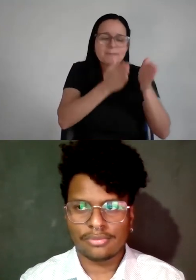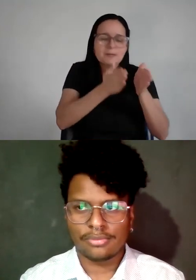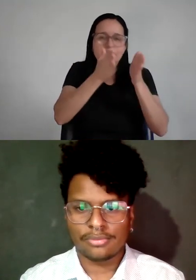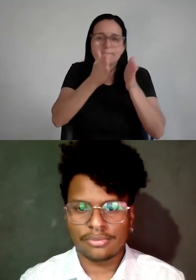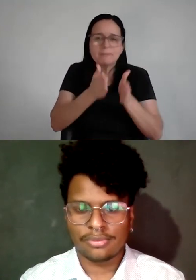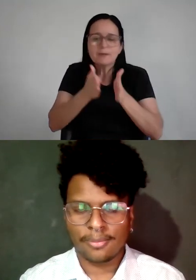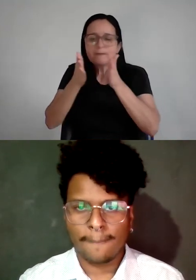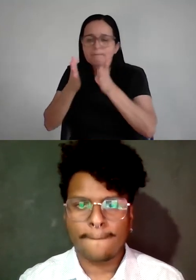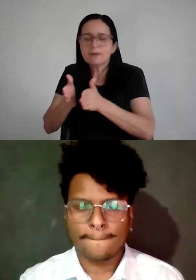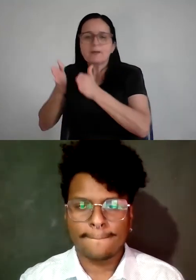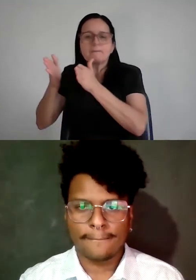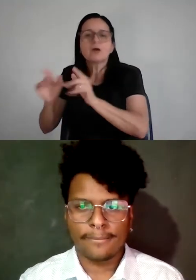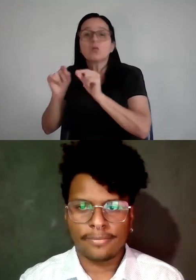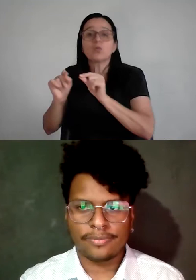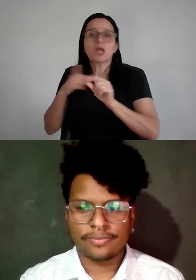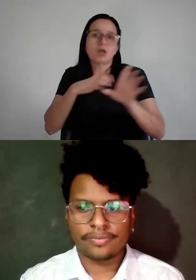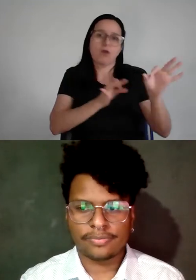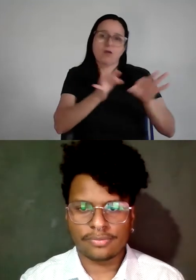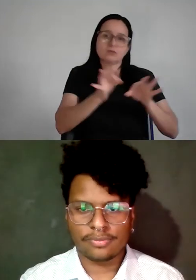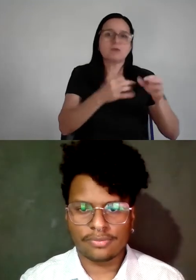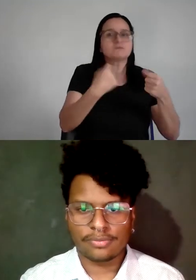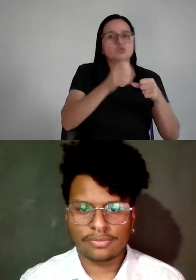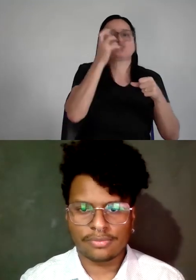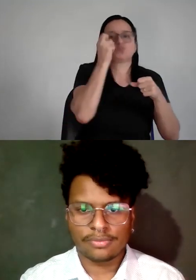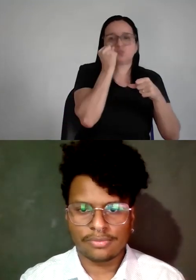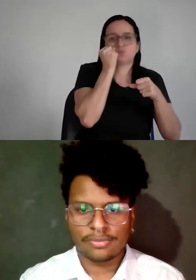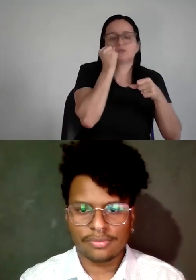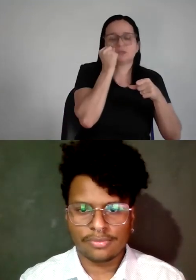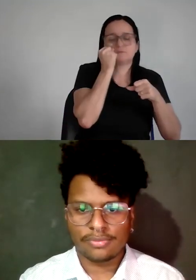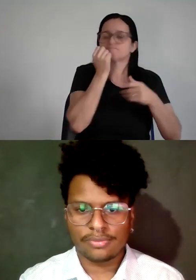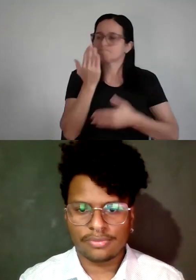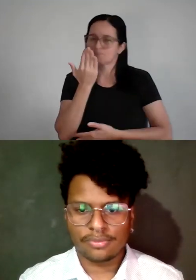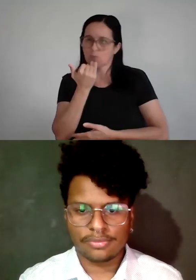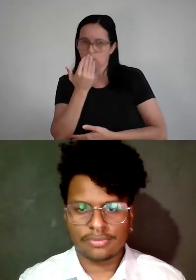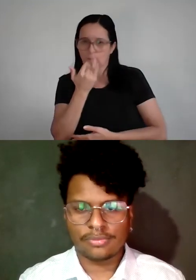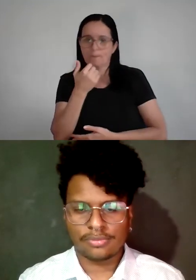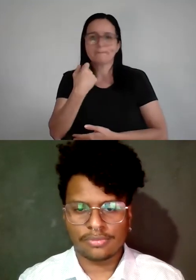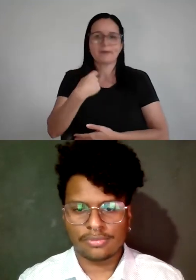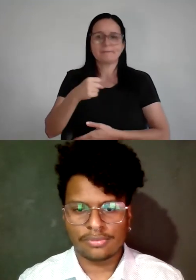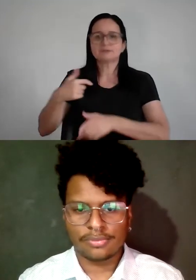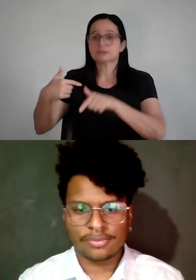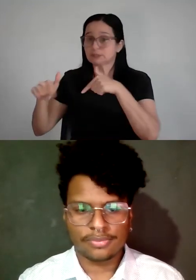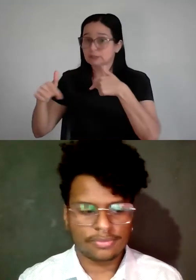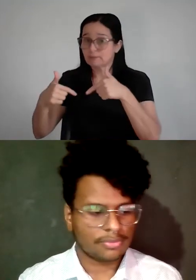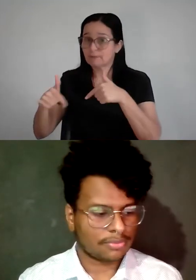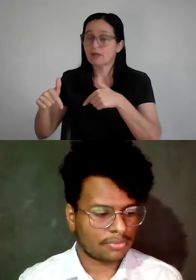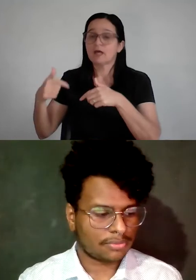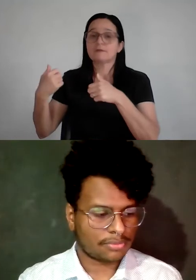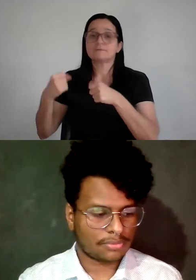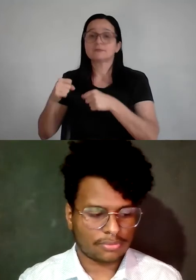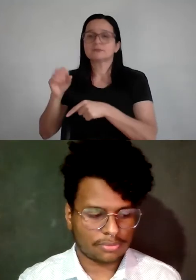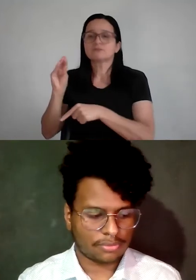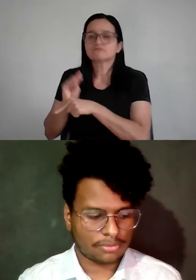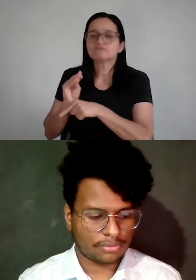resolver questões, eu preciso dormir, preciso cuidar da minha alimentação, eu preciso dedicar o meu trabalho, preciso cuidar das minhas finanças, eu preciso ter